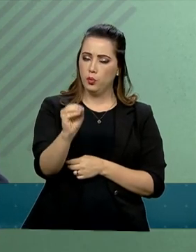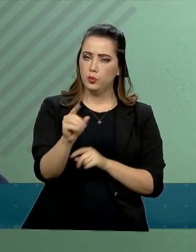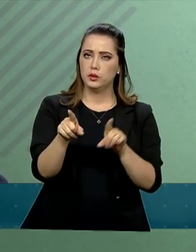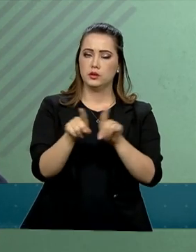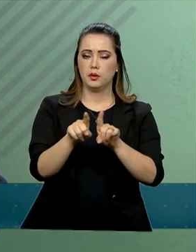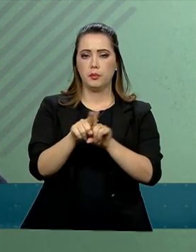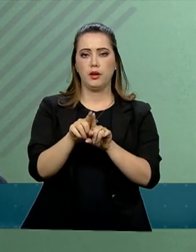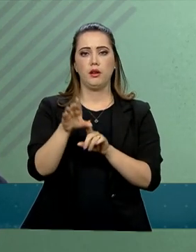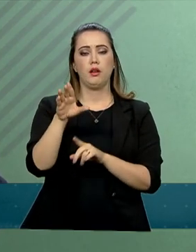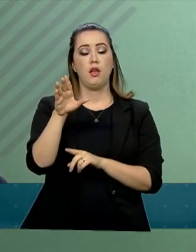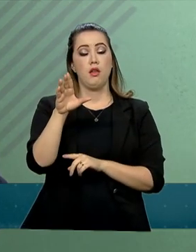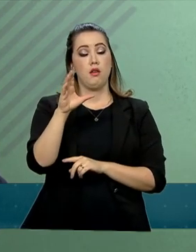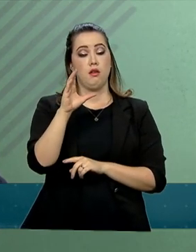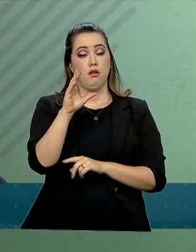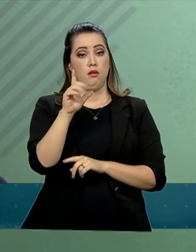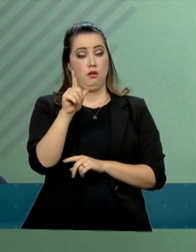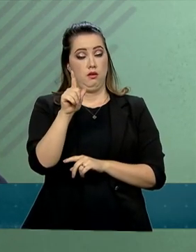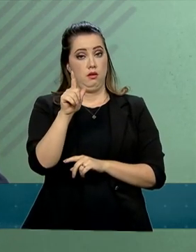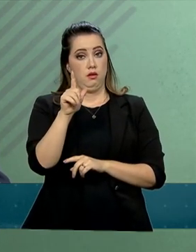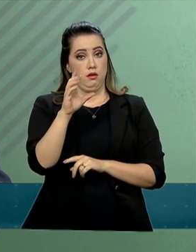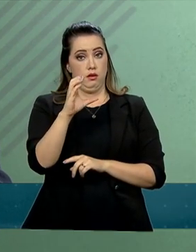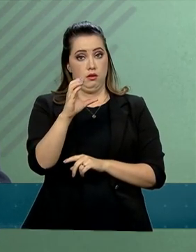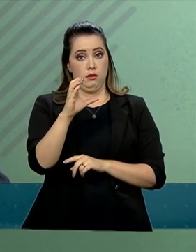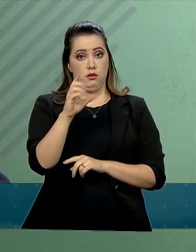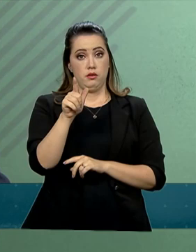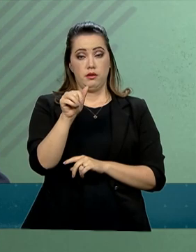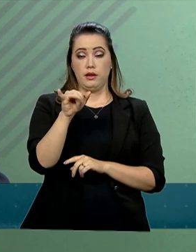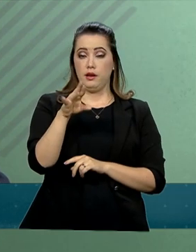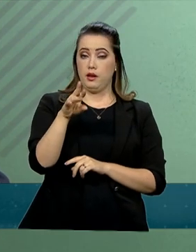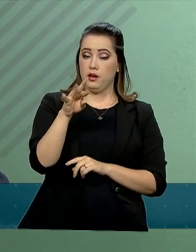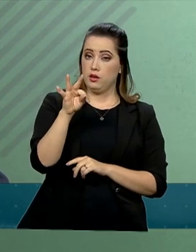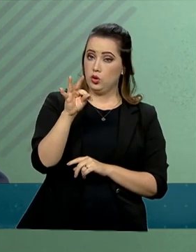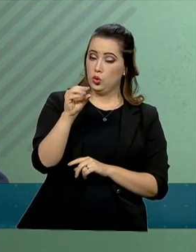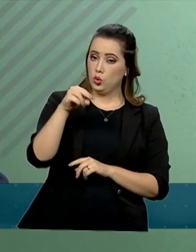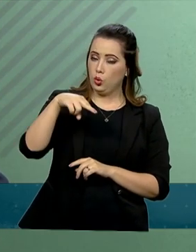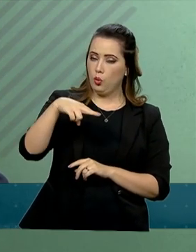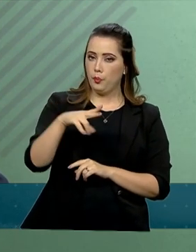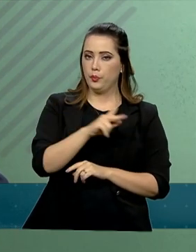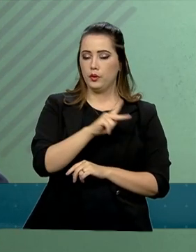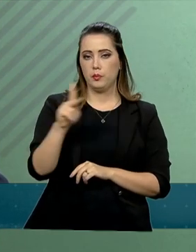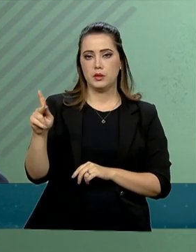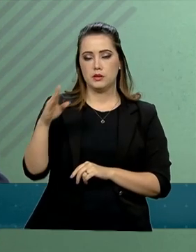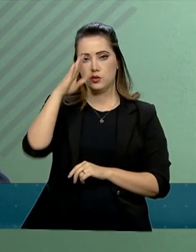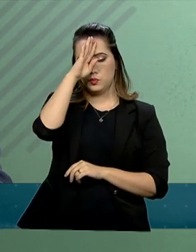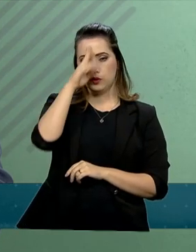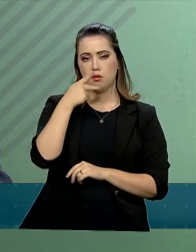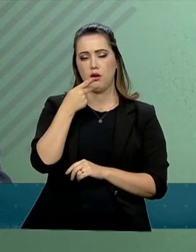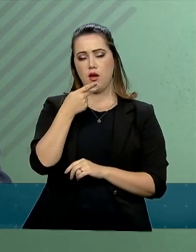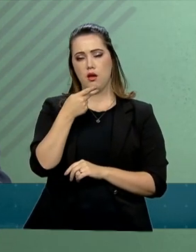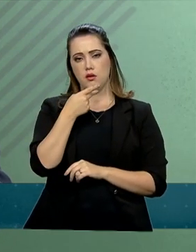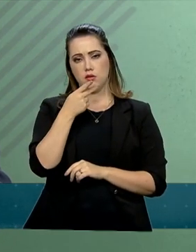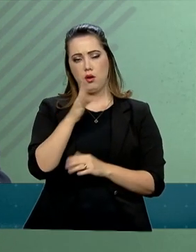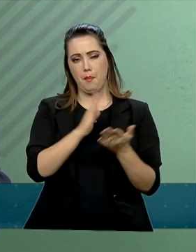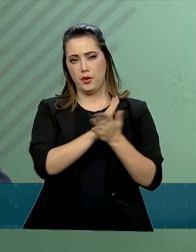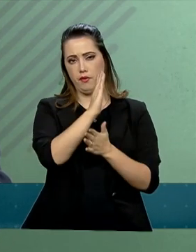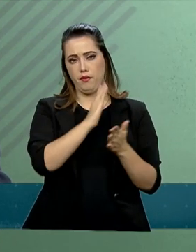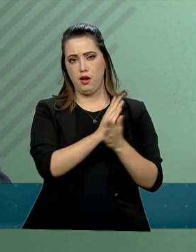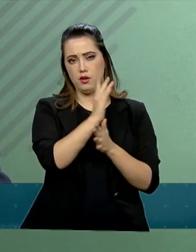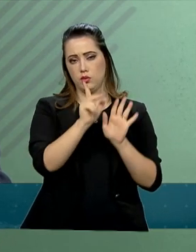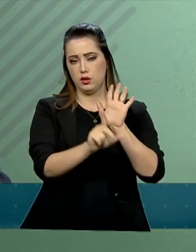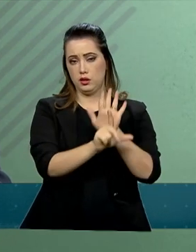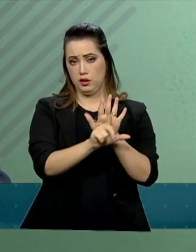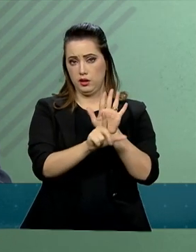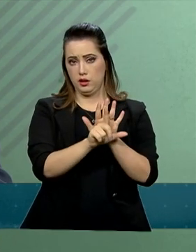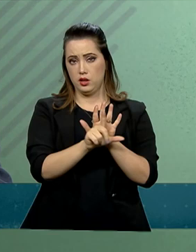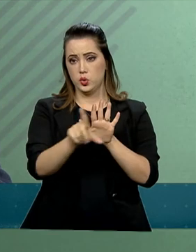do município de Farroupilha, Rio Grande do Sul, o presidente havia sancionado uma lei nomeando a cidade de